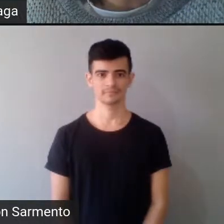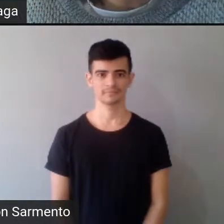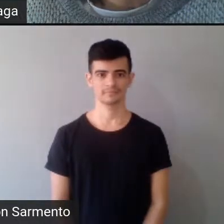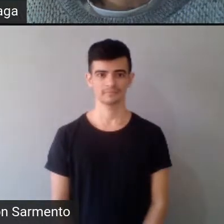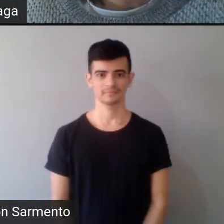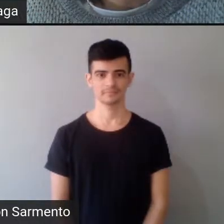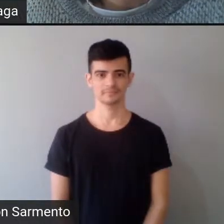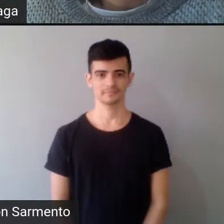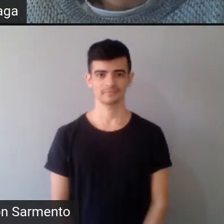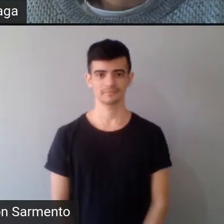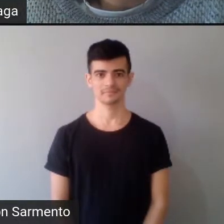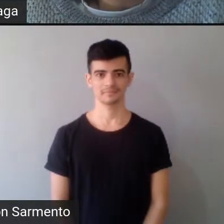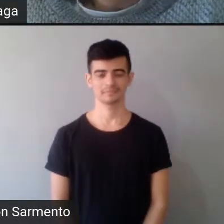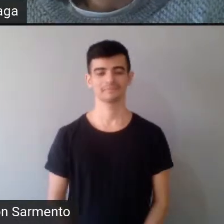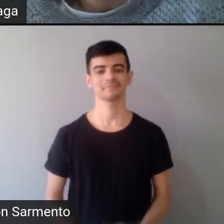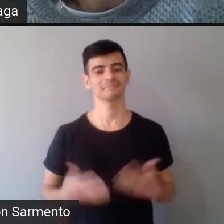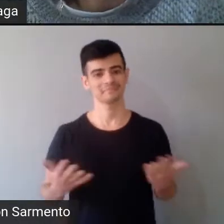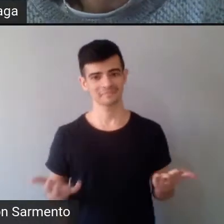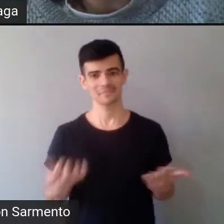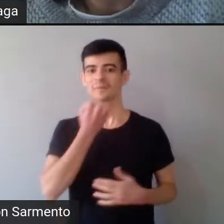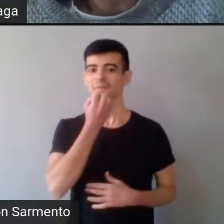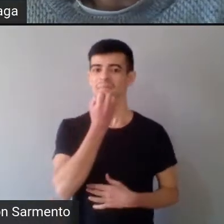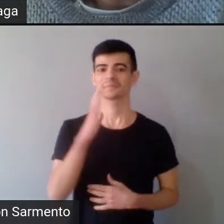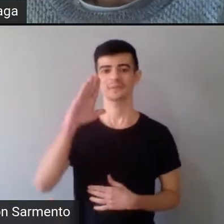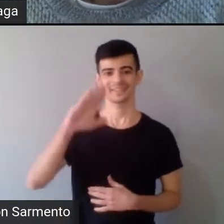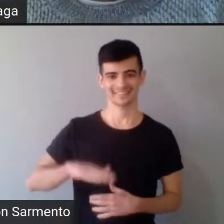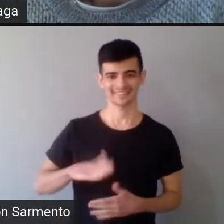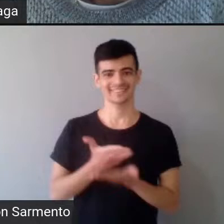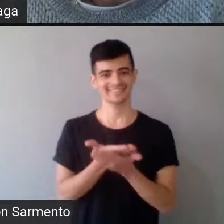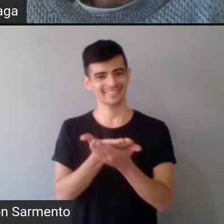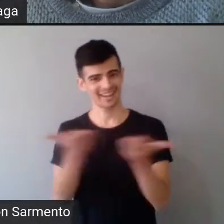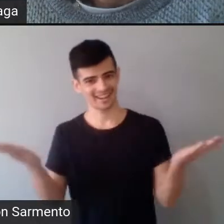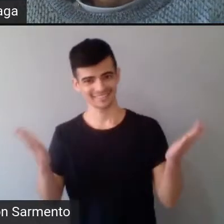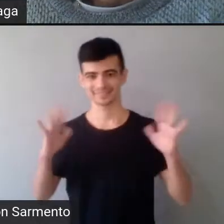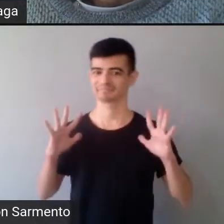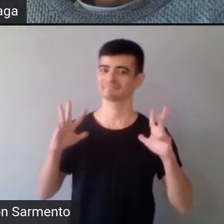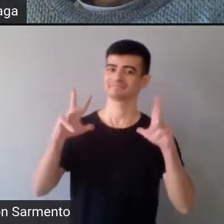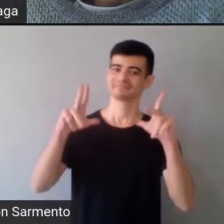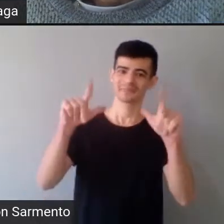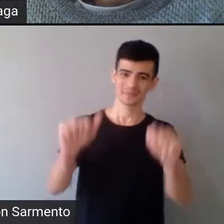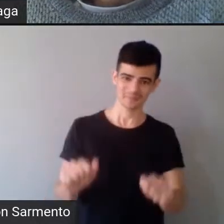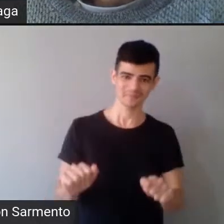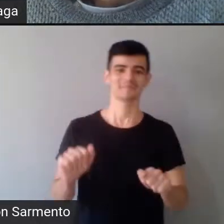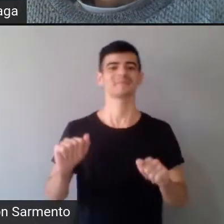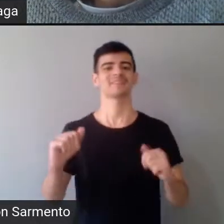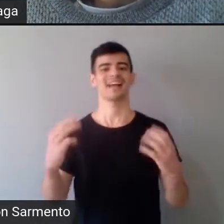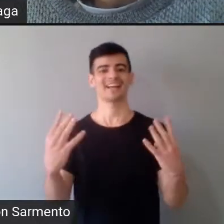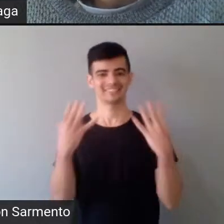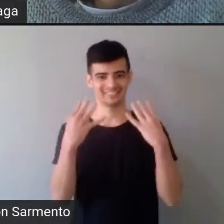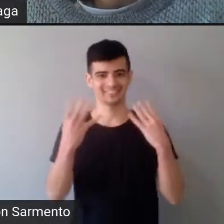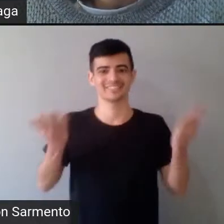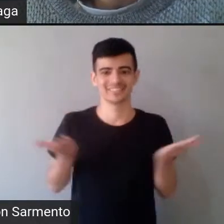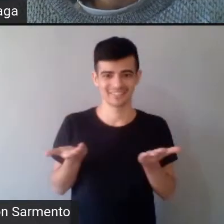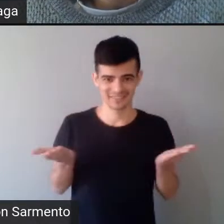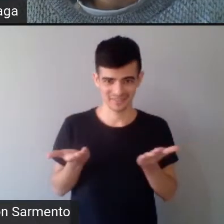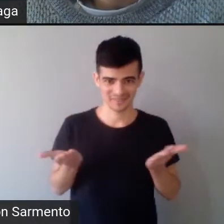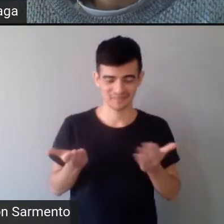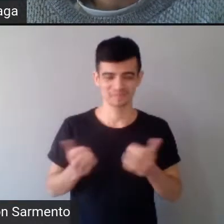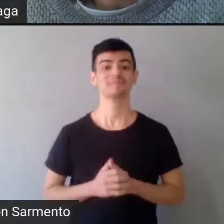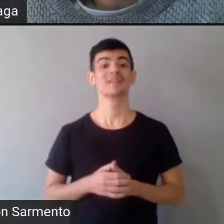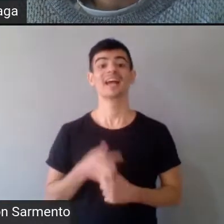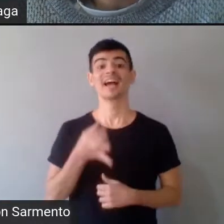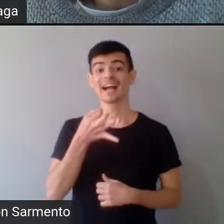Bom, muito boa tarde a todas, todos, todes, né, para mais esse café de